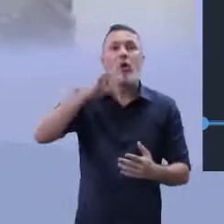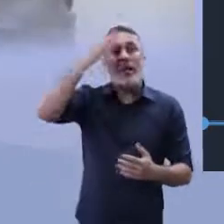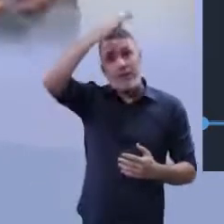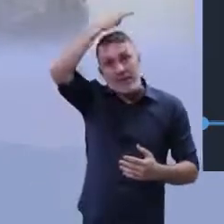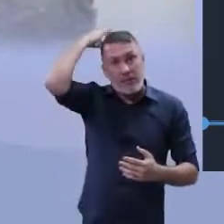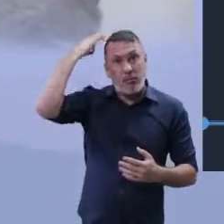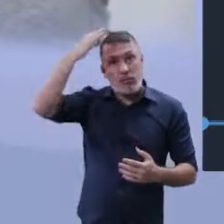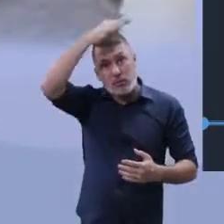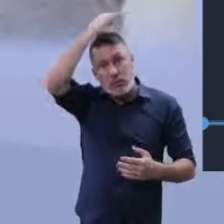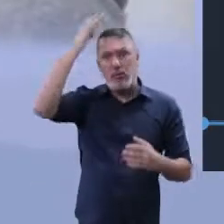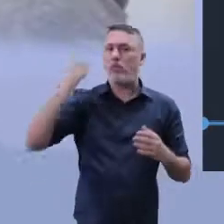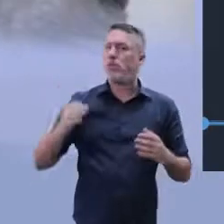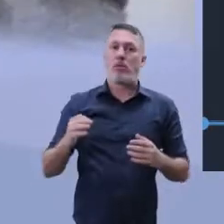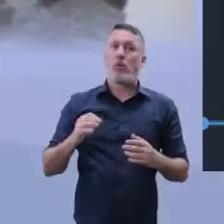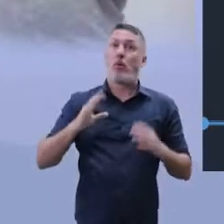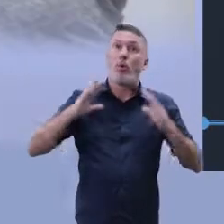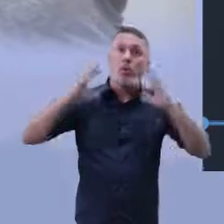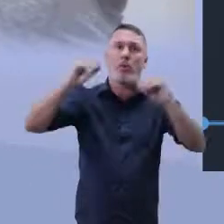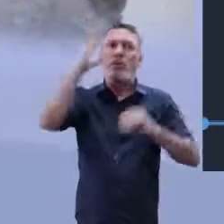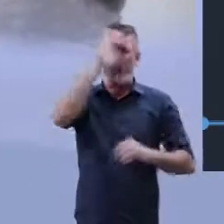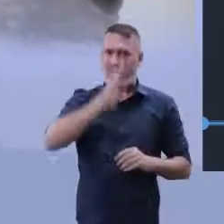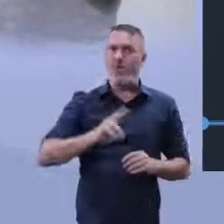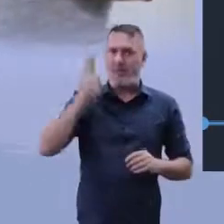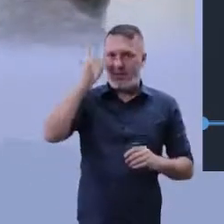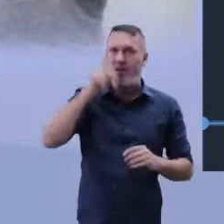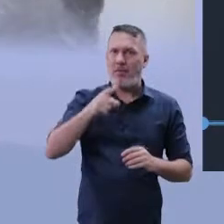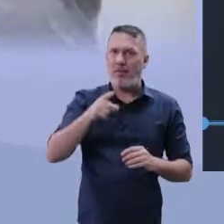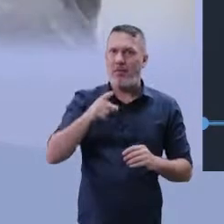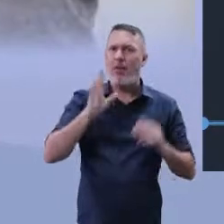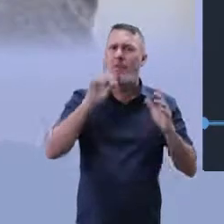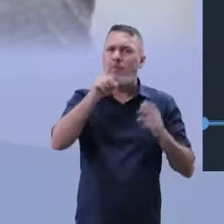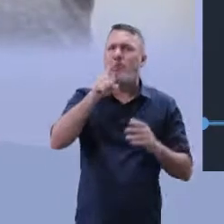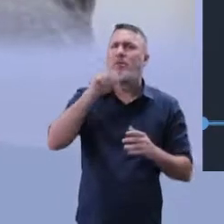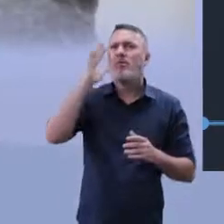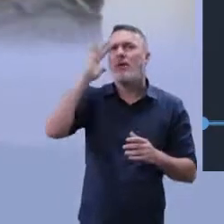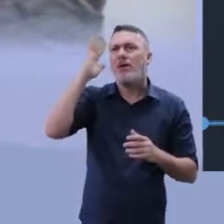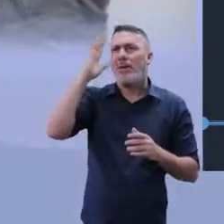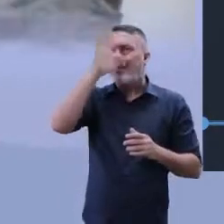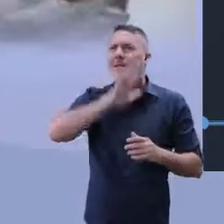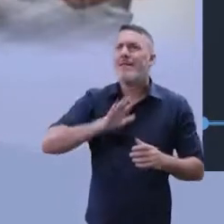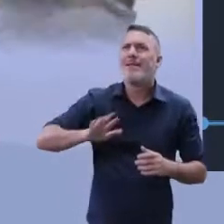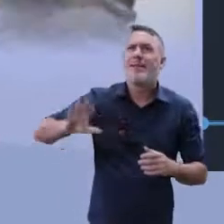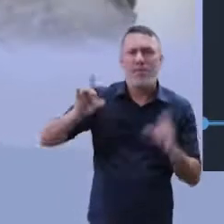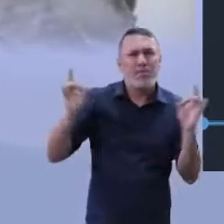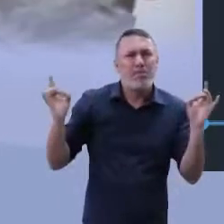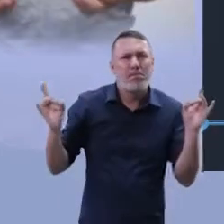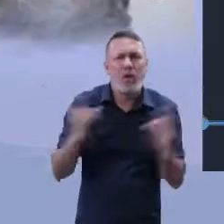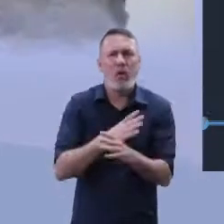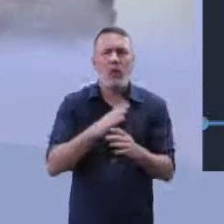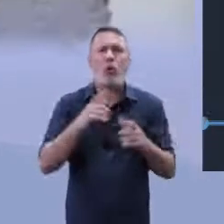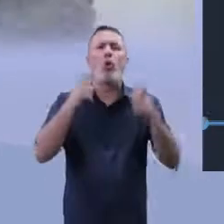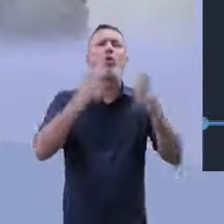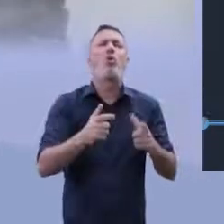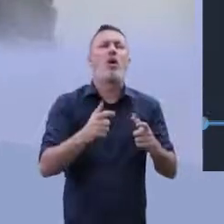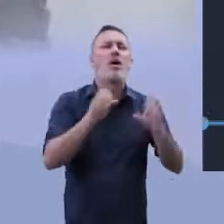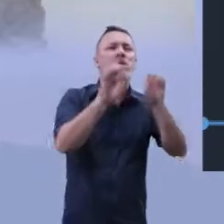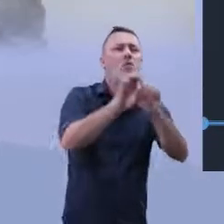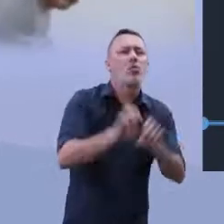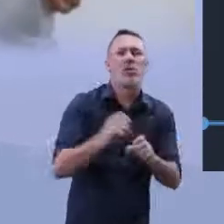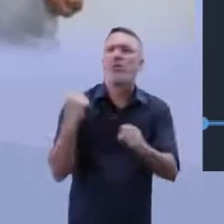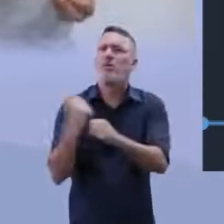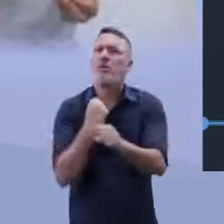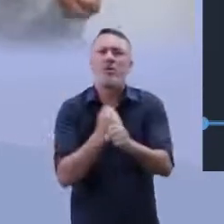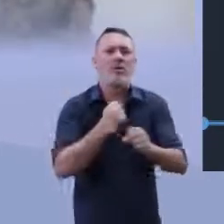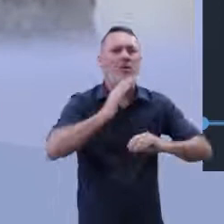mas do Brasil, será que todas as escolas do Brasil estão preparadas, né? O ambiente, estrutura para práticas